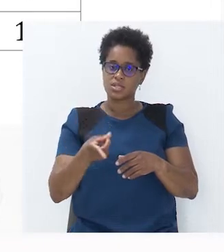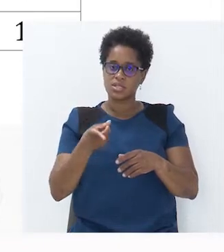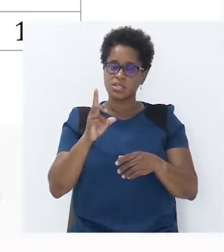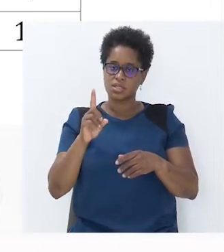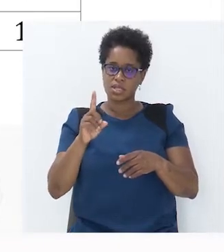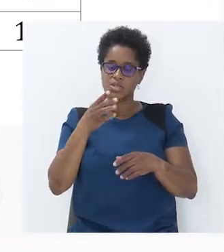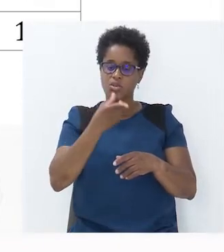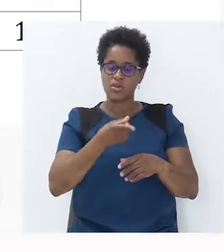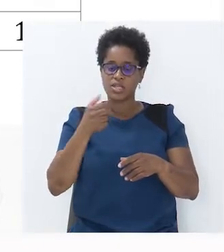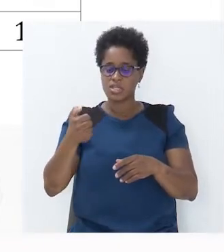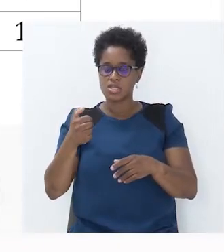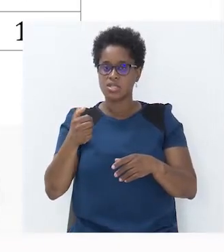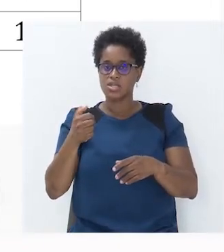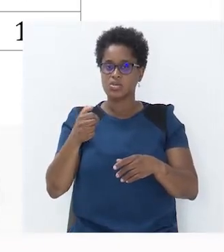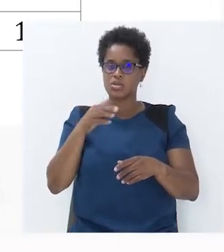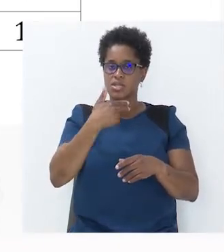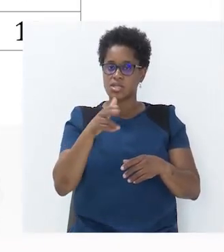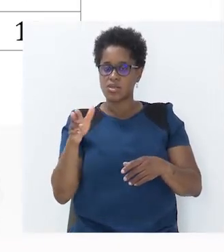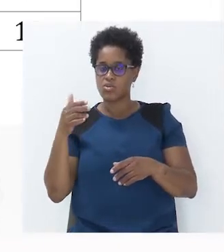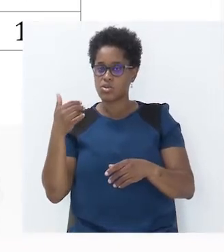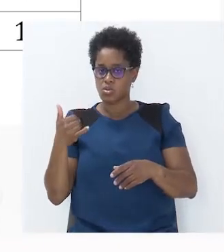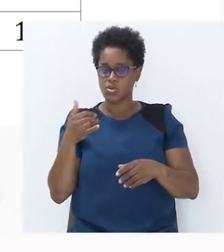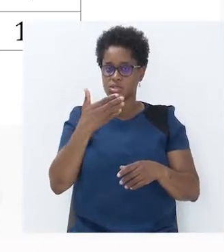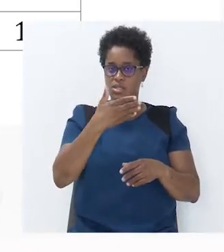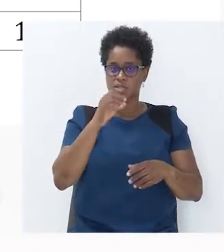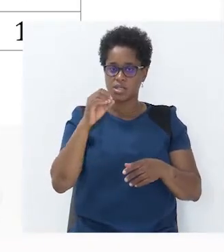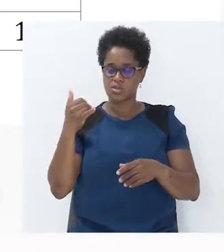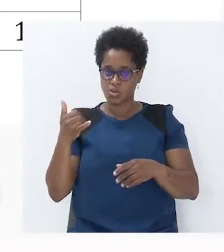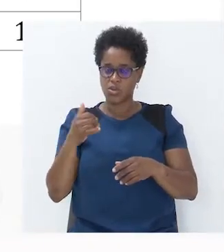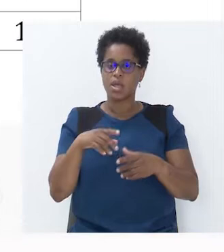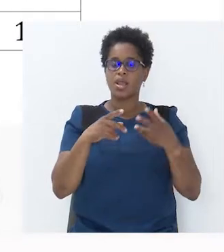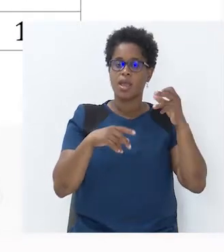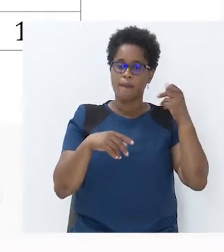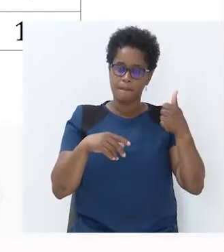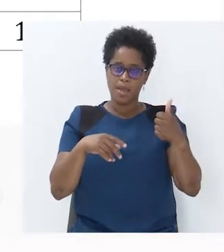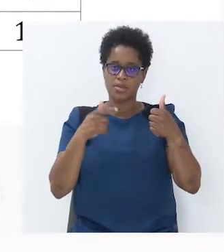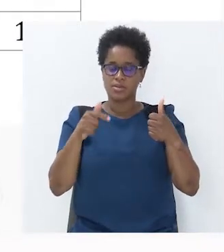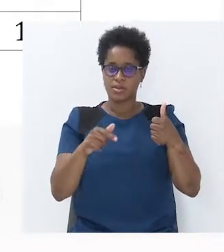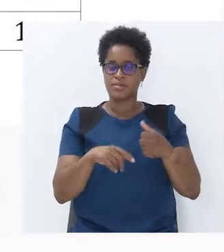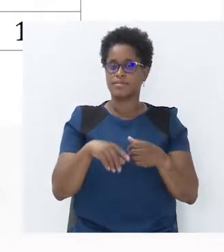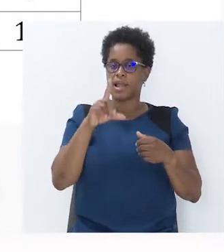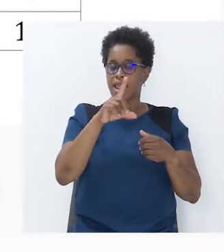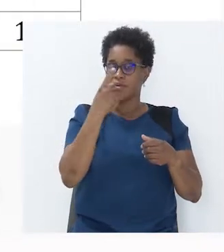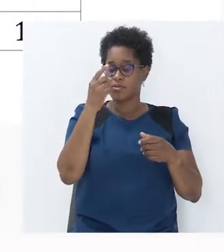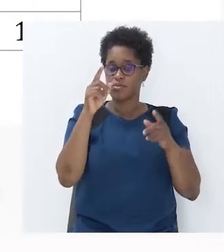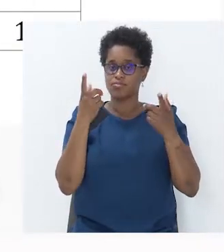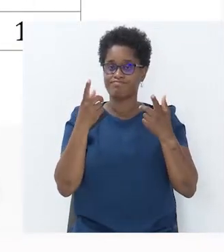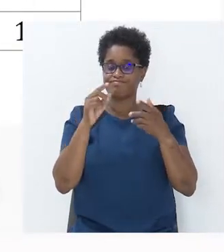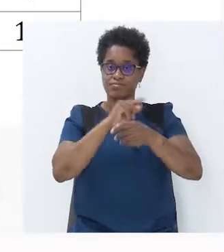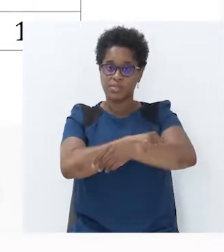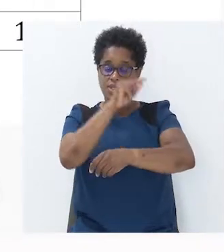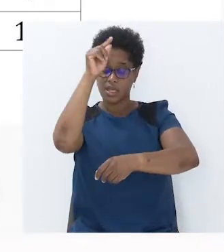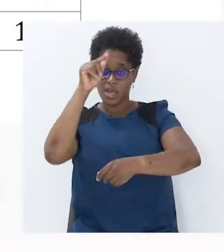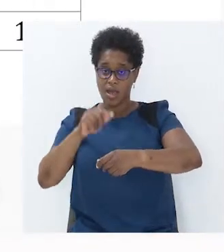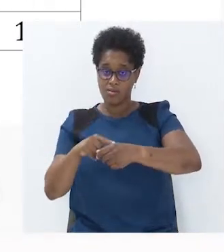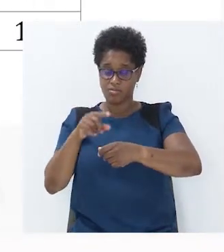e 102. A linha B, temos aqui lados de um triângulo equilátero, dado em